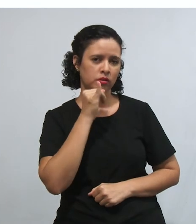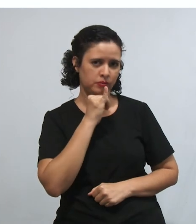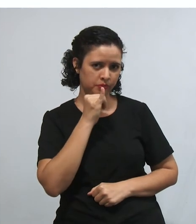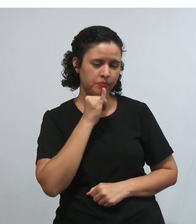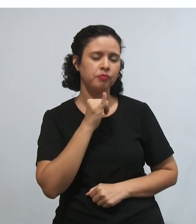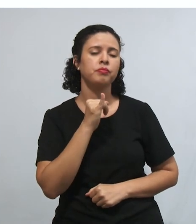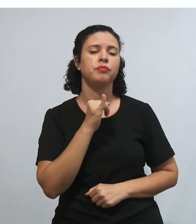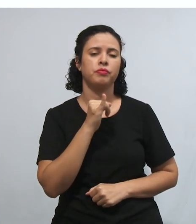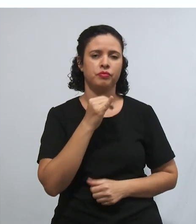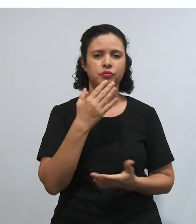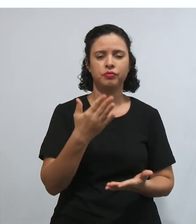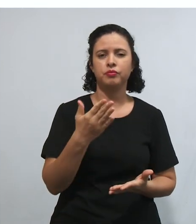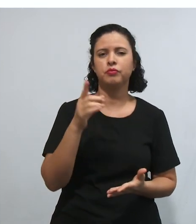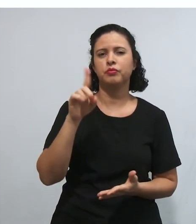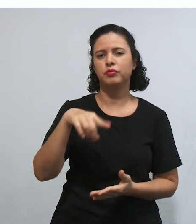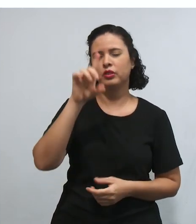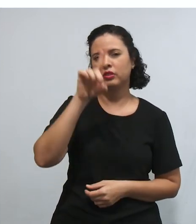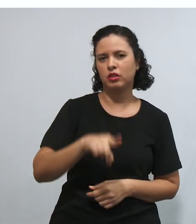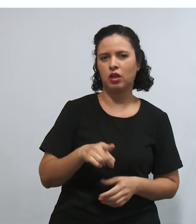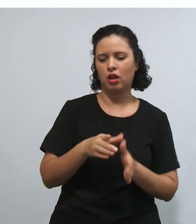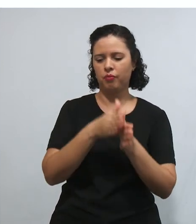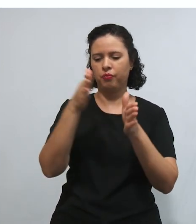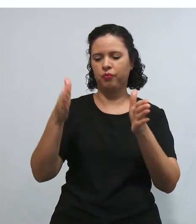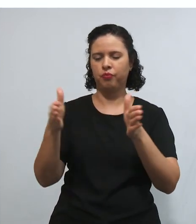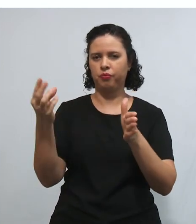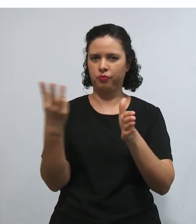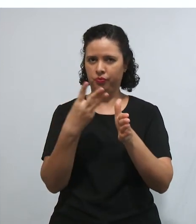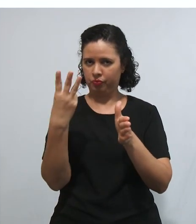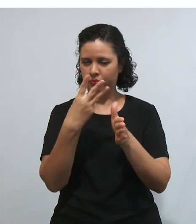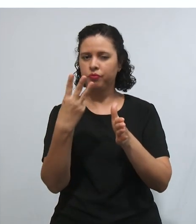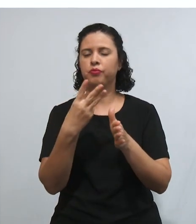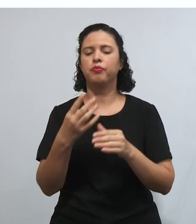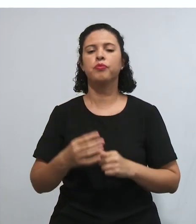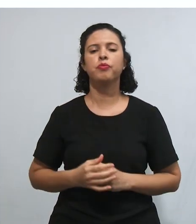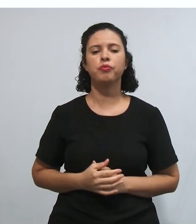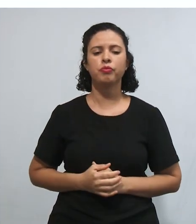ambiente ecologicamente equilibrado, tá certo?